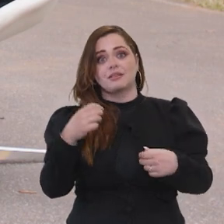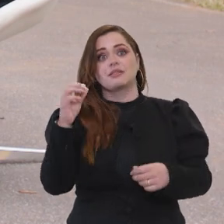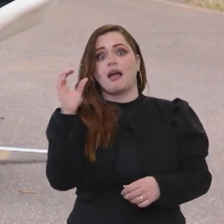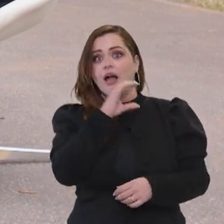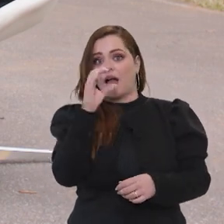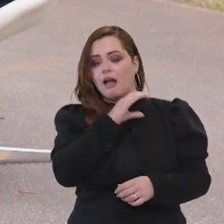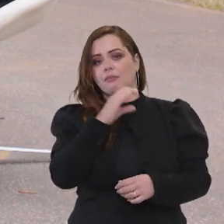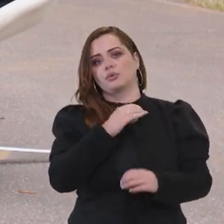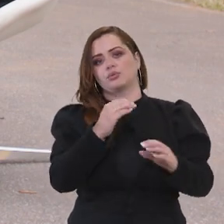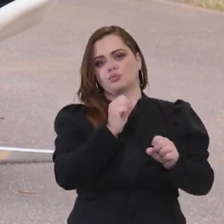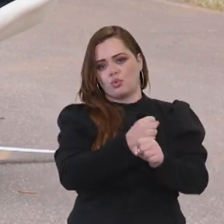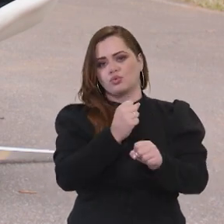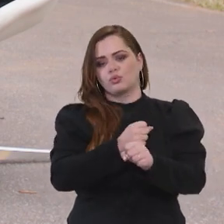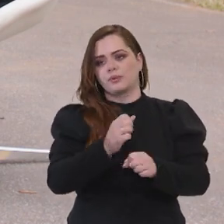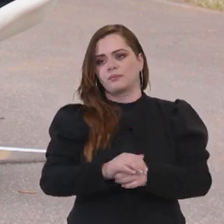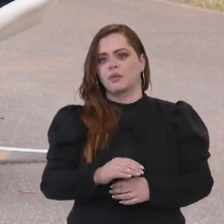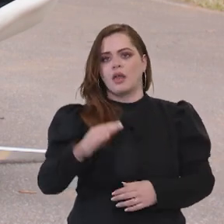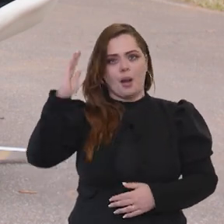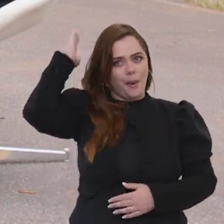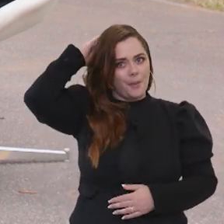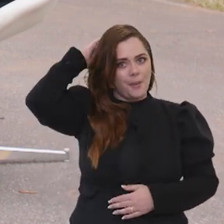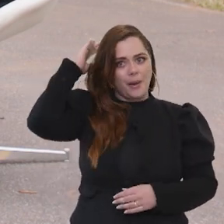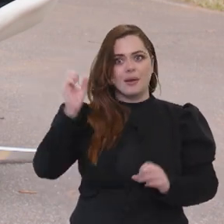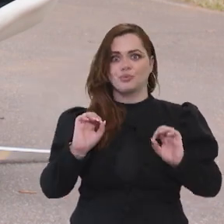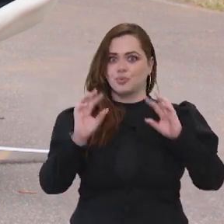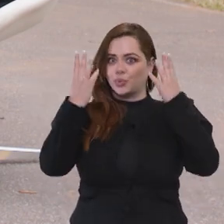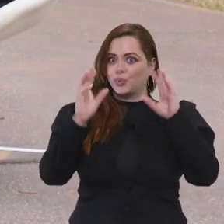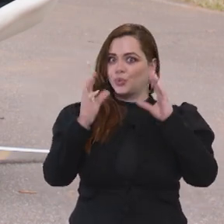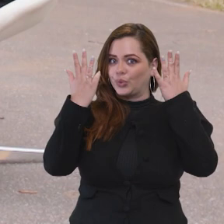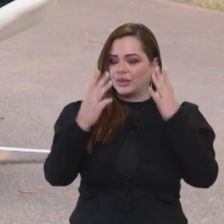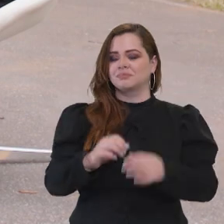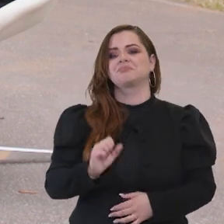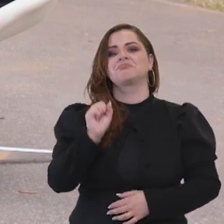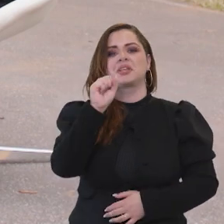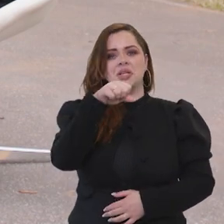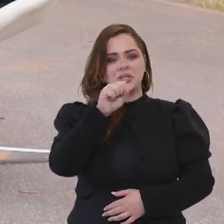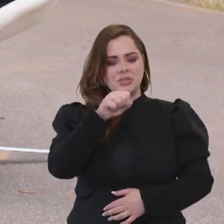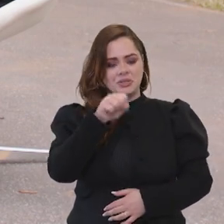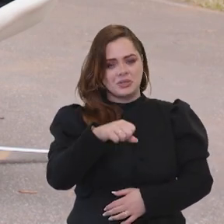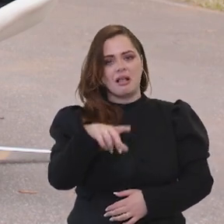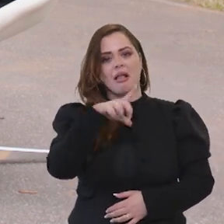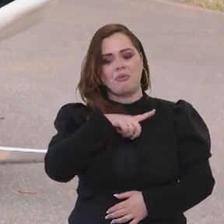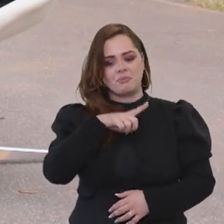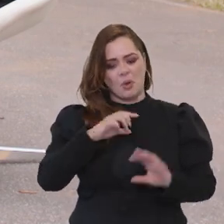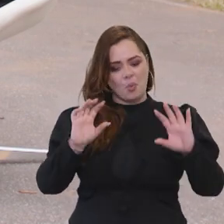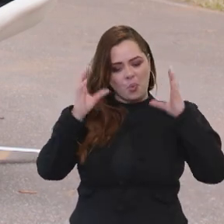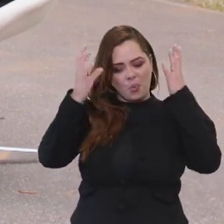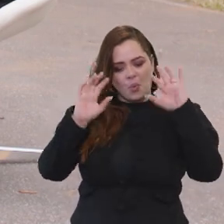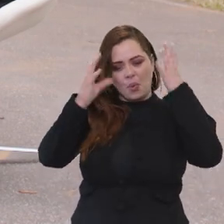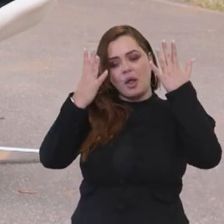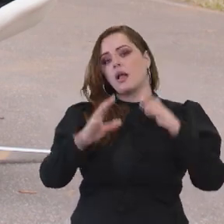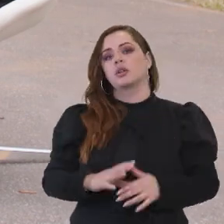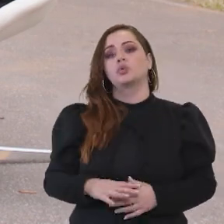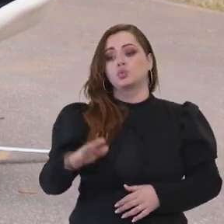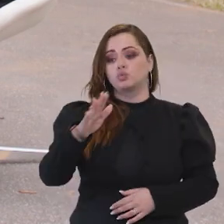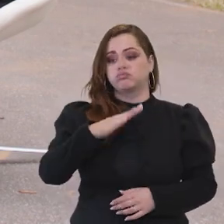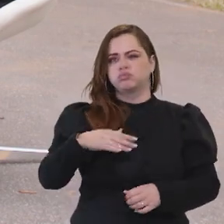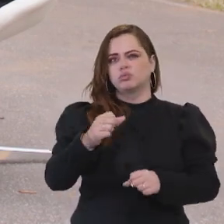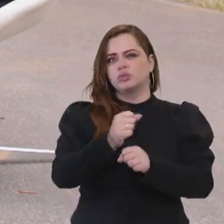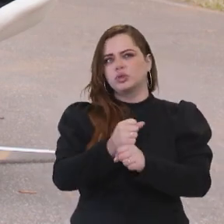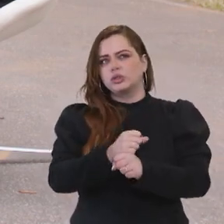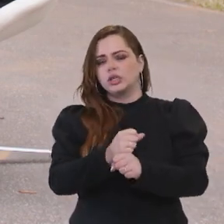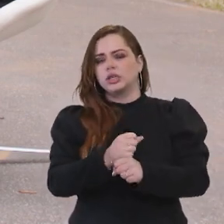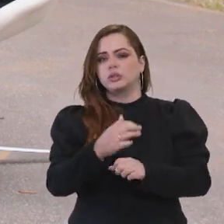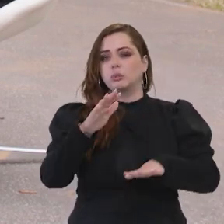precisa responder com rapidez. Eu vi que Belém está um sucesso também. Também o Pará. Teremos em todo o país. Terão, serão esse